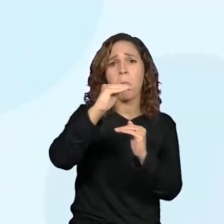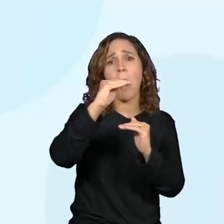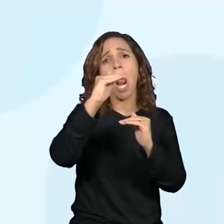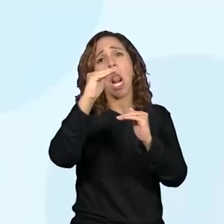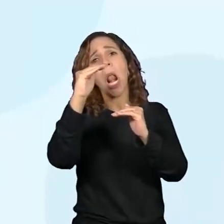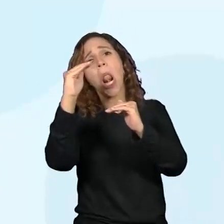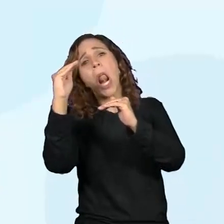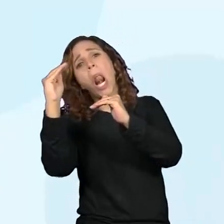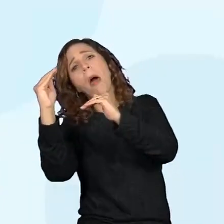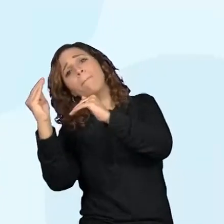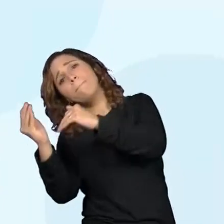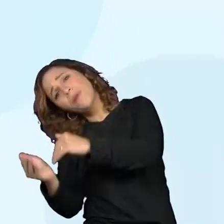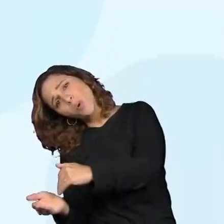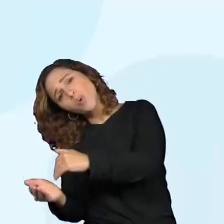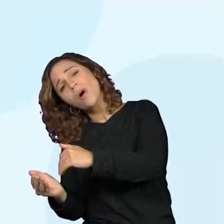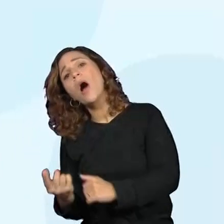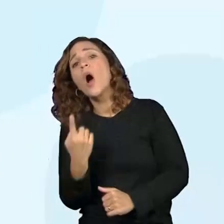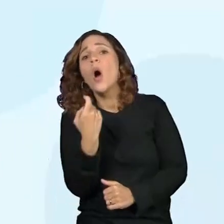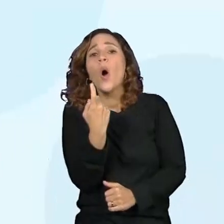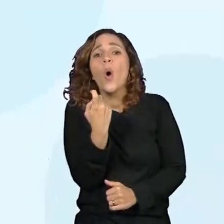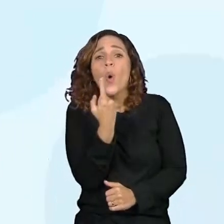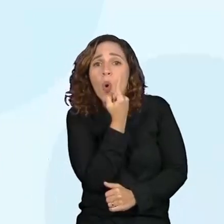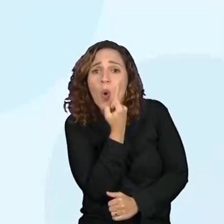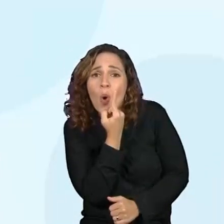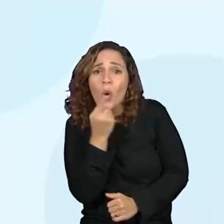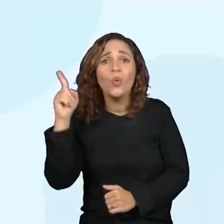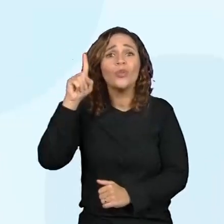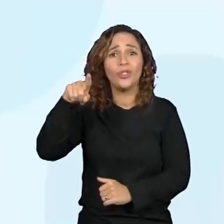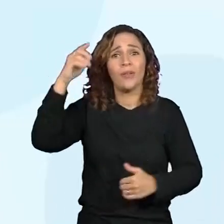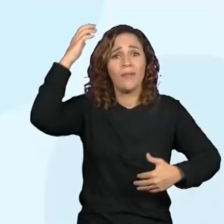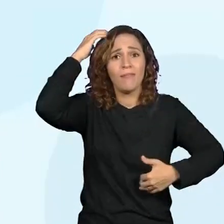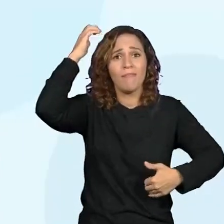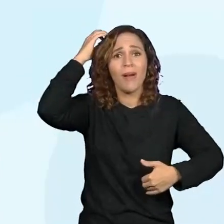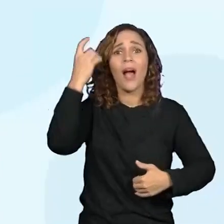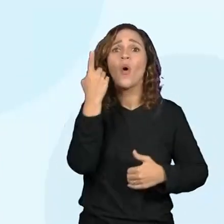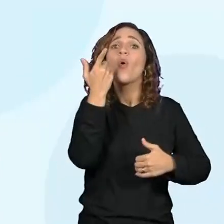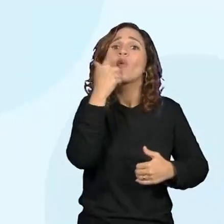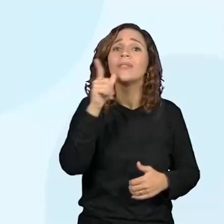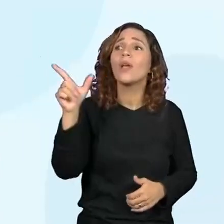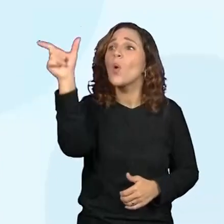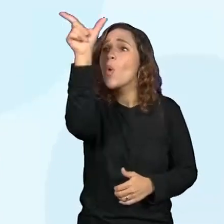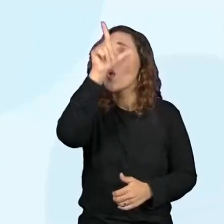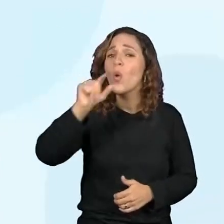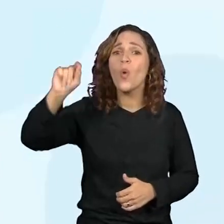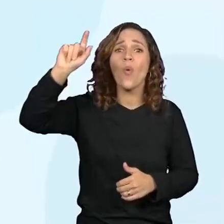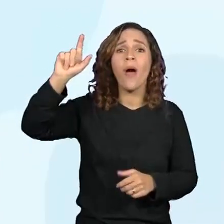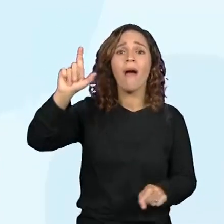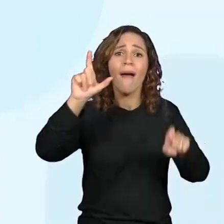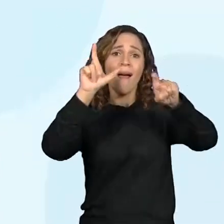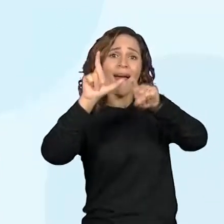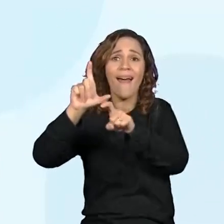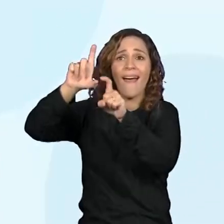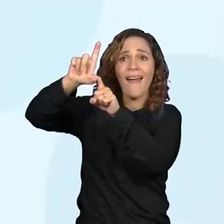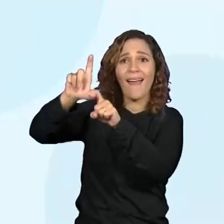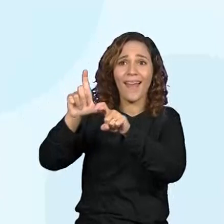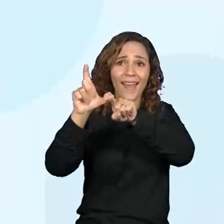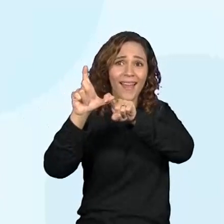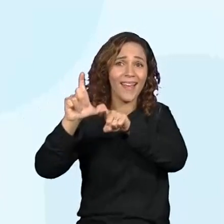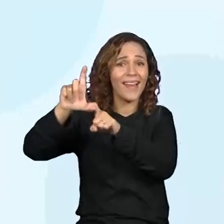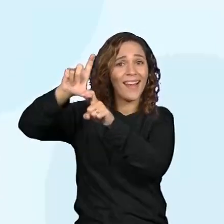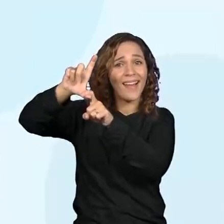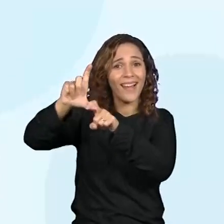Só o menor deles, que estava na ponta de cima, não caiu. Ficou pendurado na